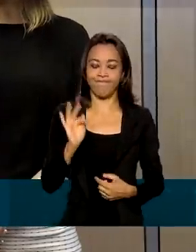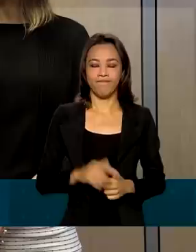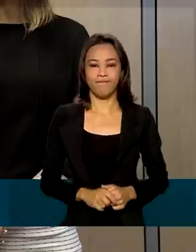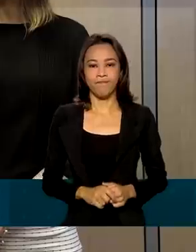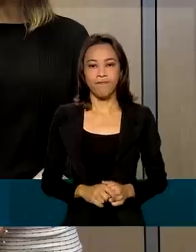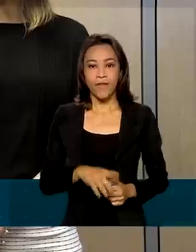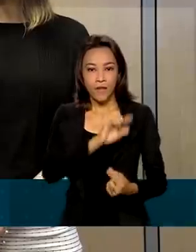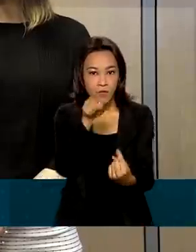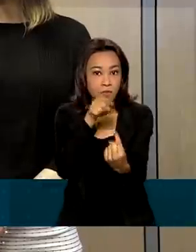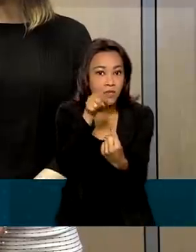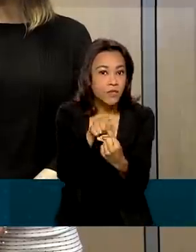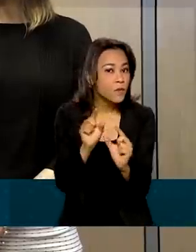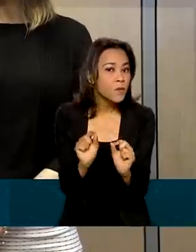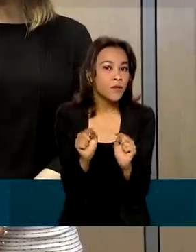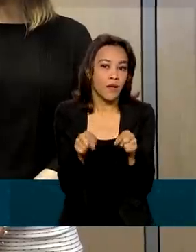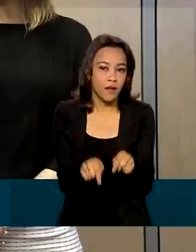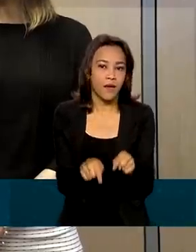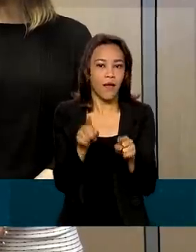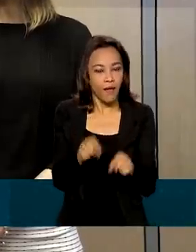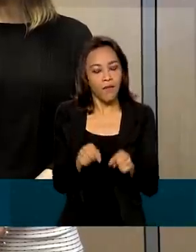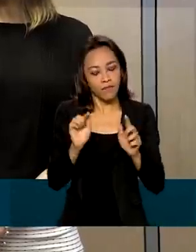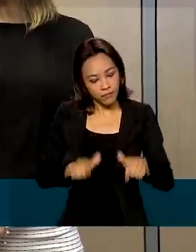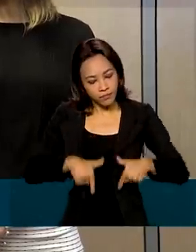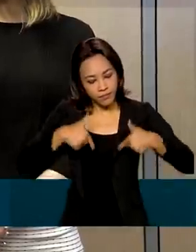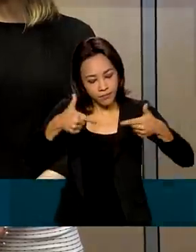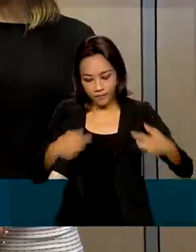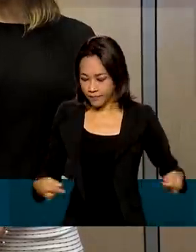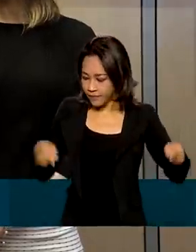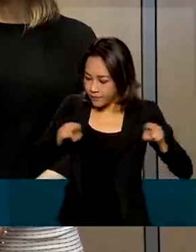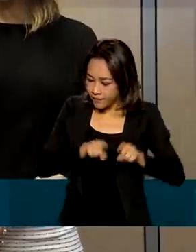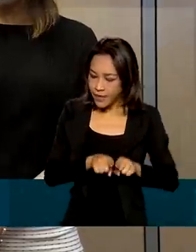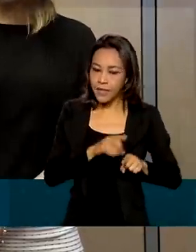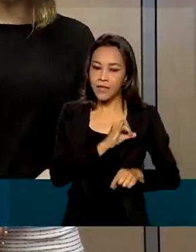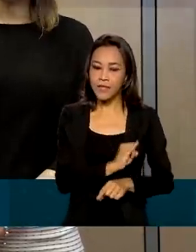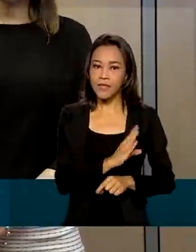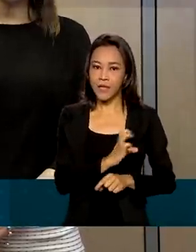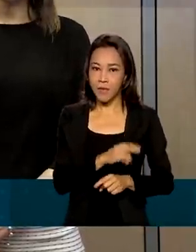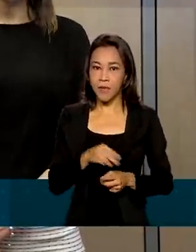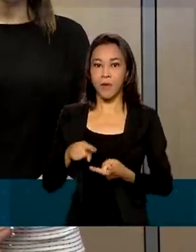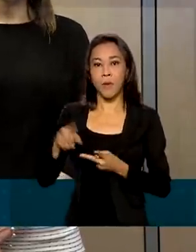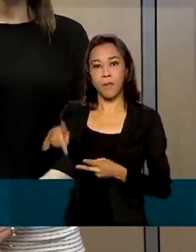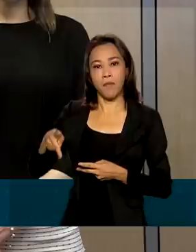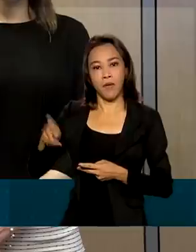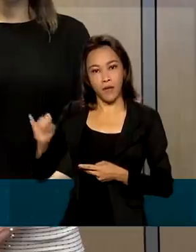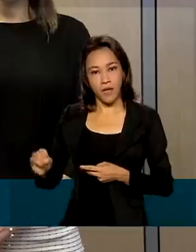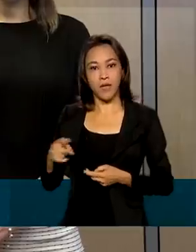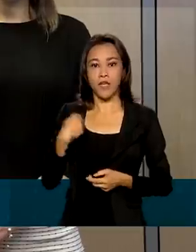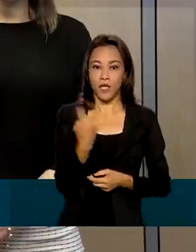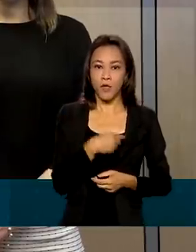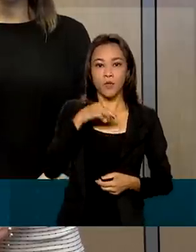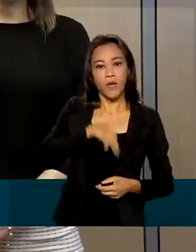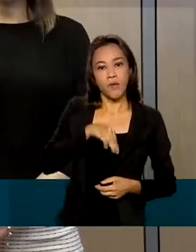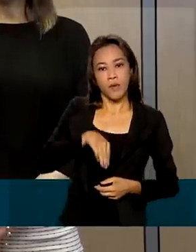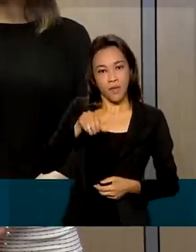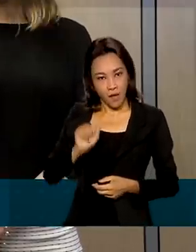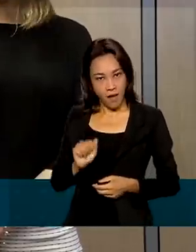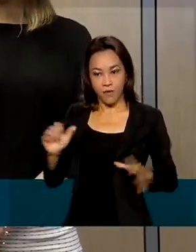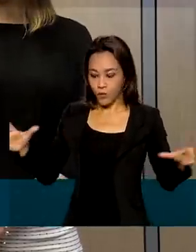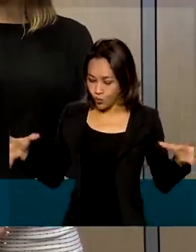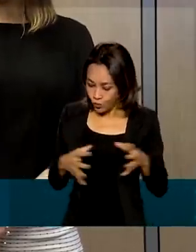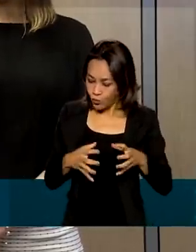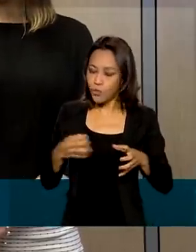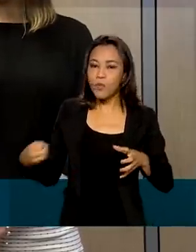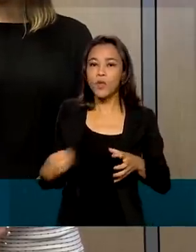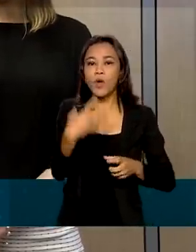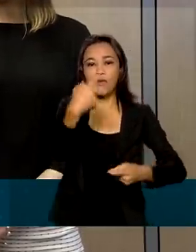e a ideia aqui é estar atuando integrado, ICMBio, PPI, nós do MMA tentando fazer uma nova